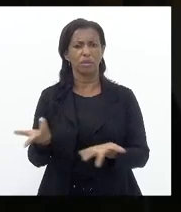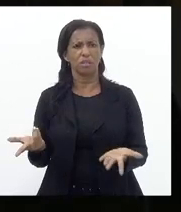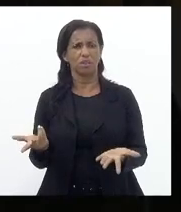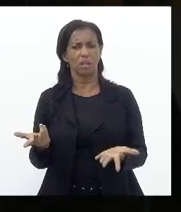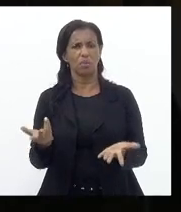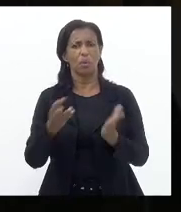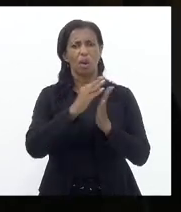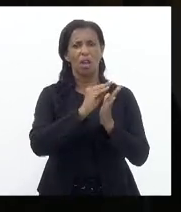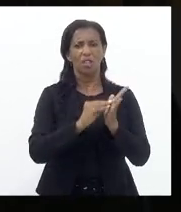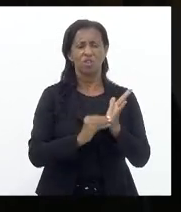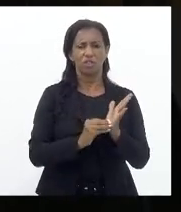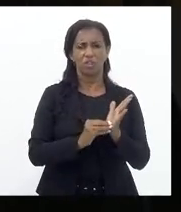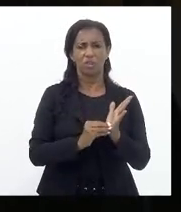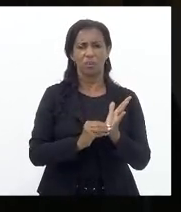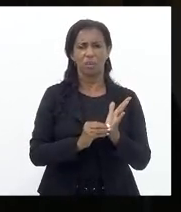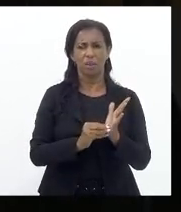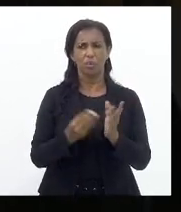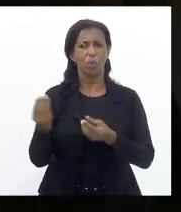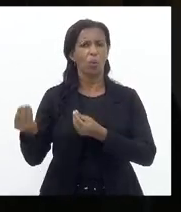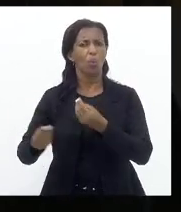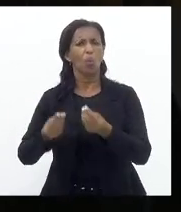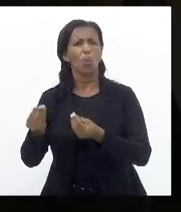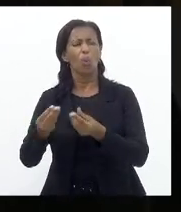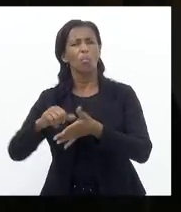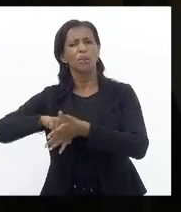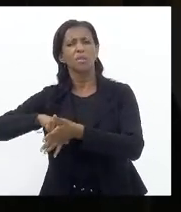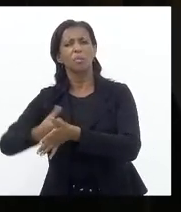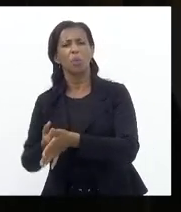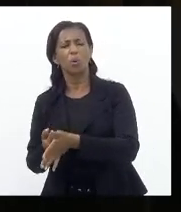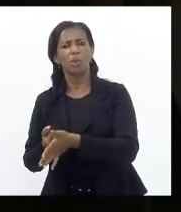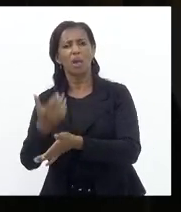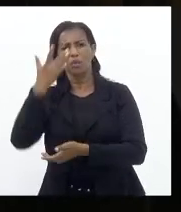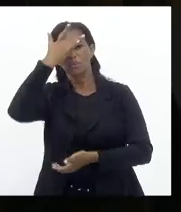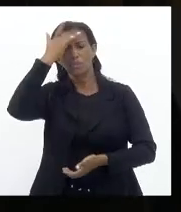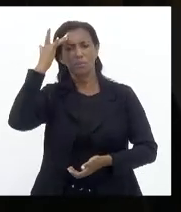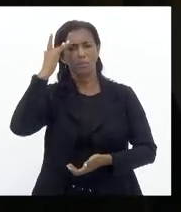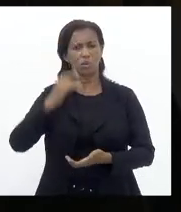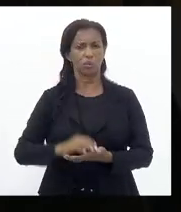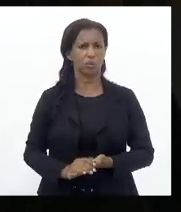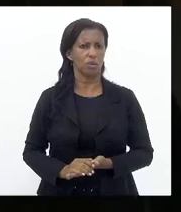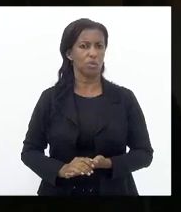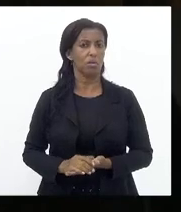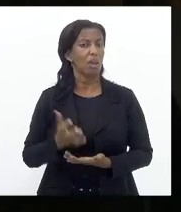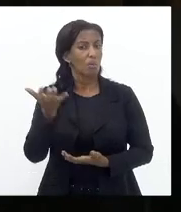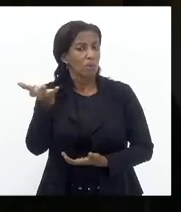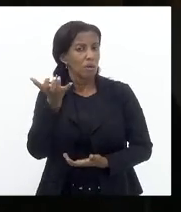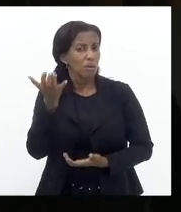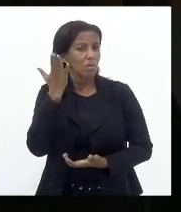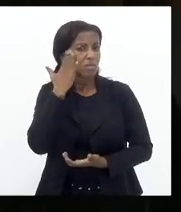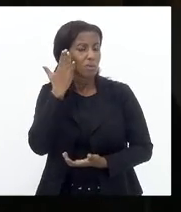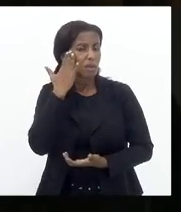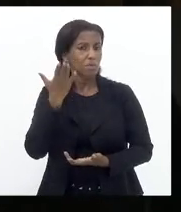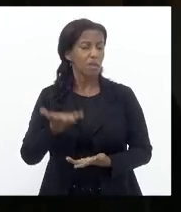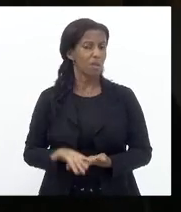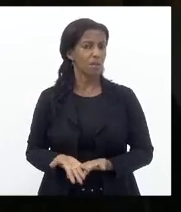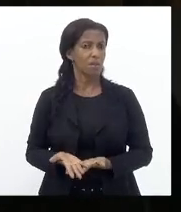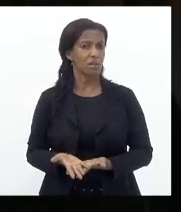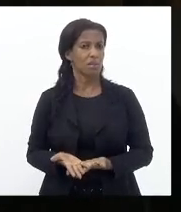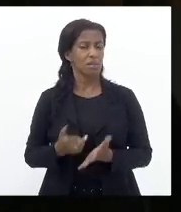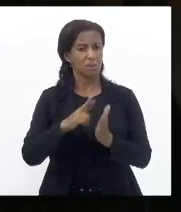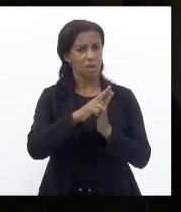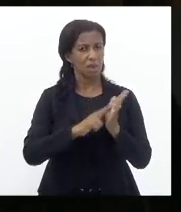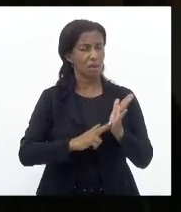Agendamentos Estão sendo Bloqueados Para a população É isso que eu quero saber Através deste